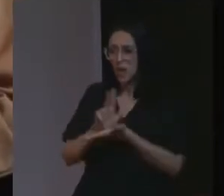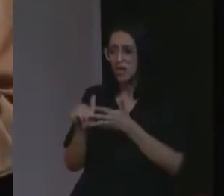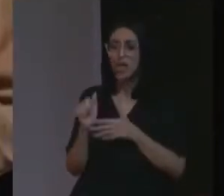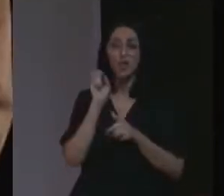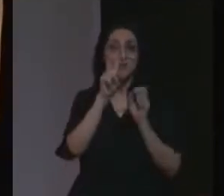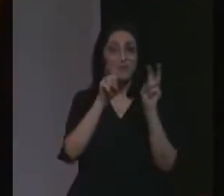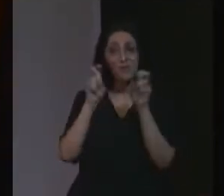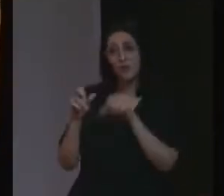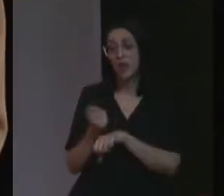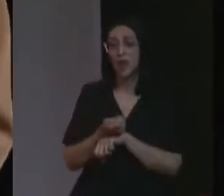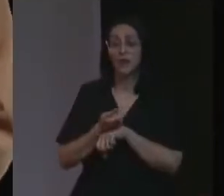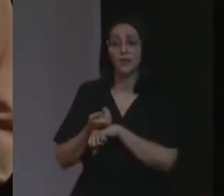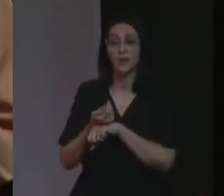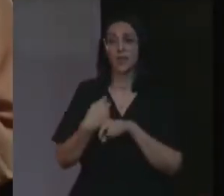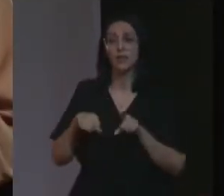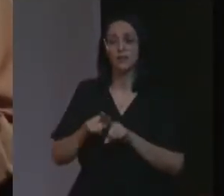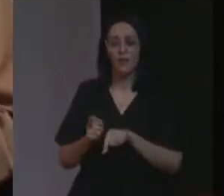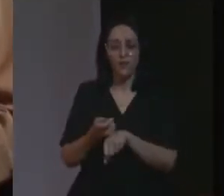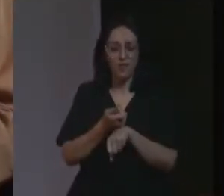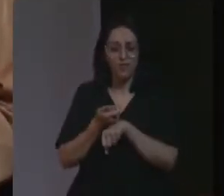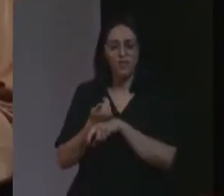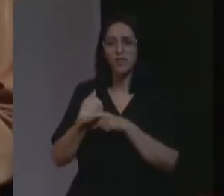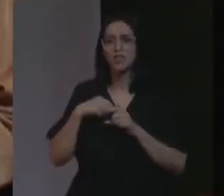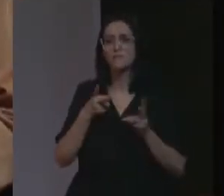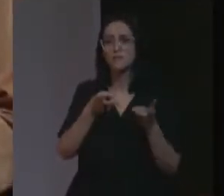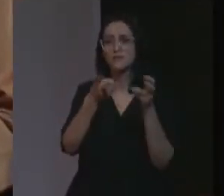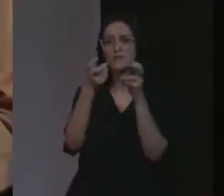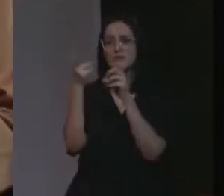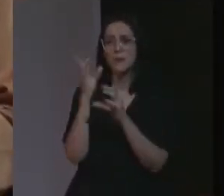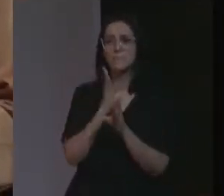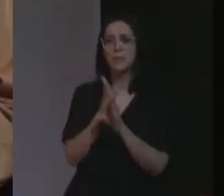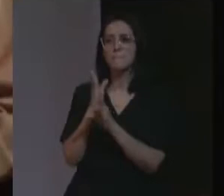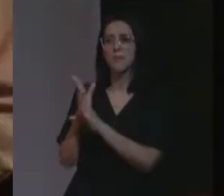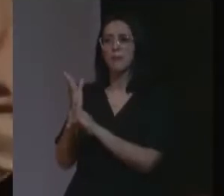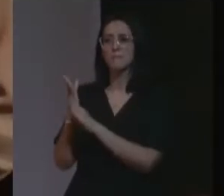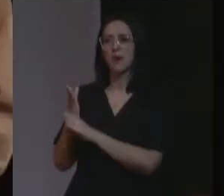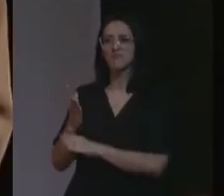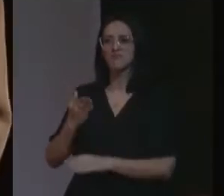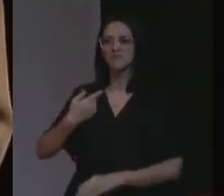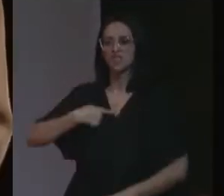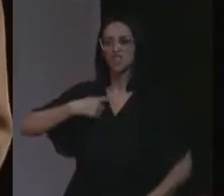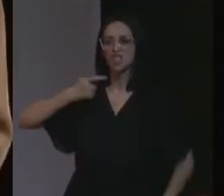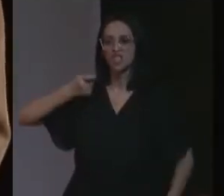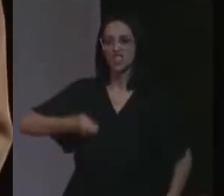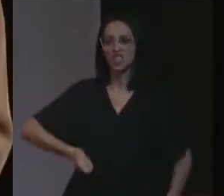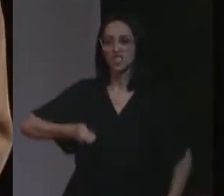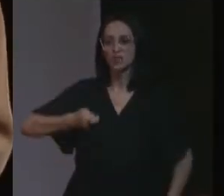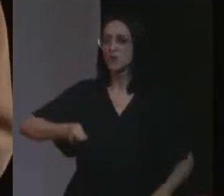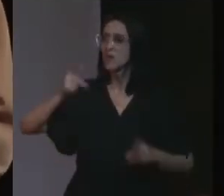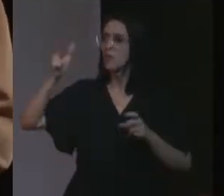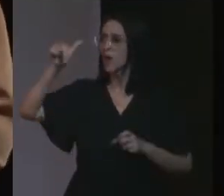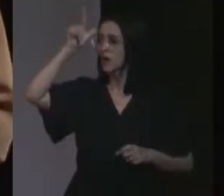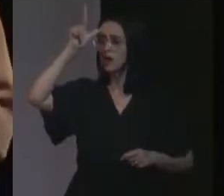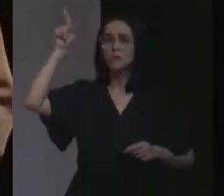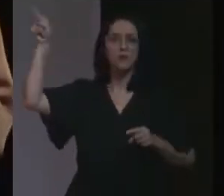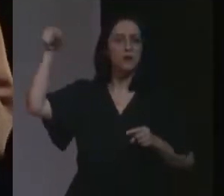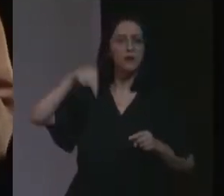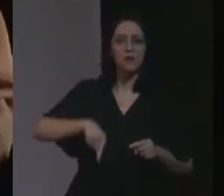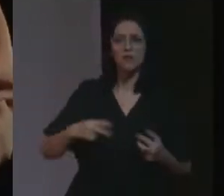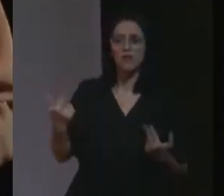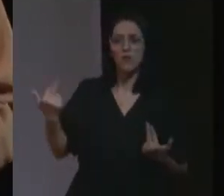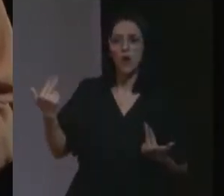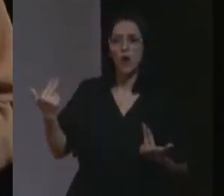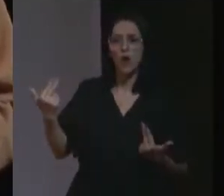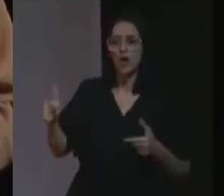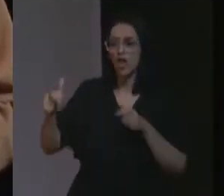news do mesmo jeito que tem aqui. Eu consegui identificar um ditador da mesma forma que aconteceu na Alemanha, e quando eu entrei